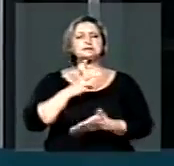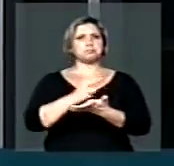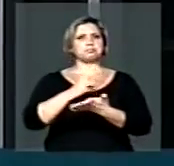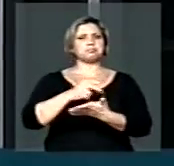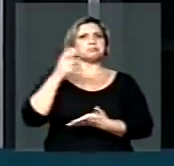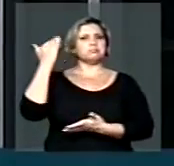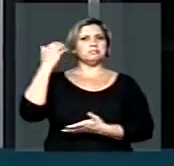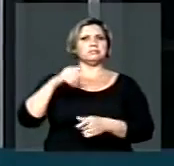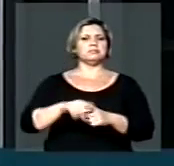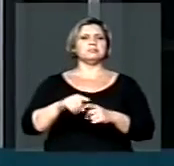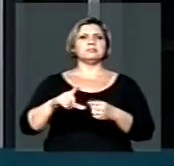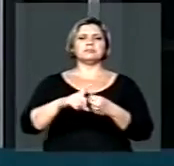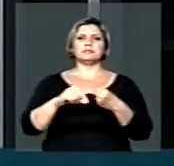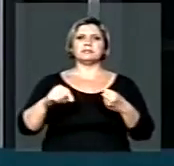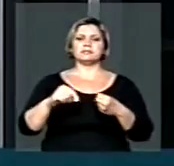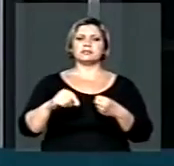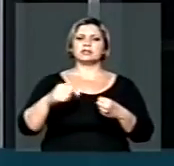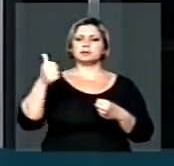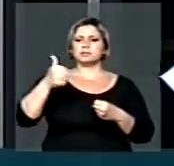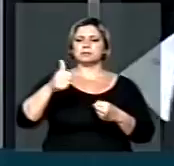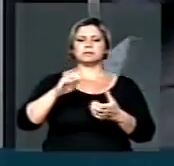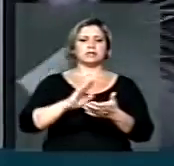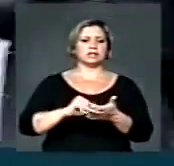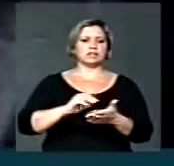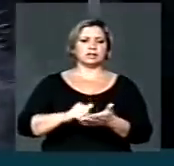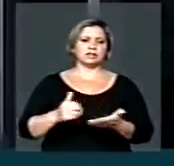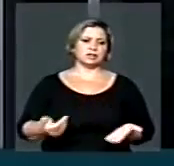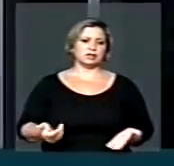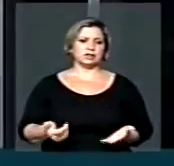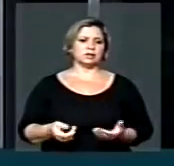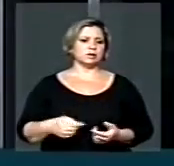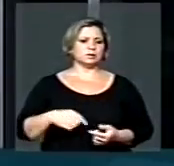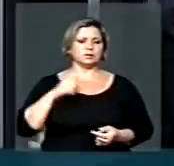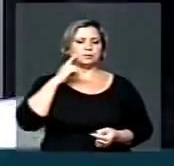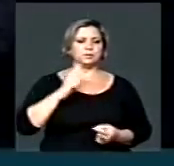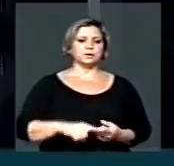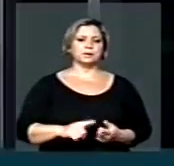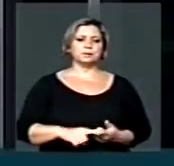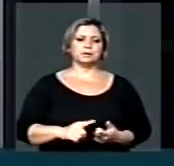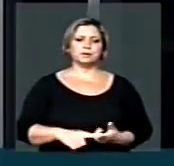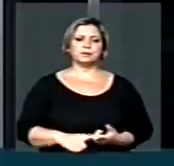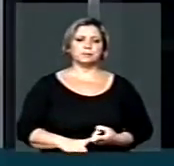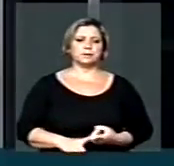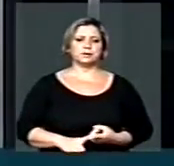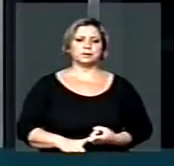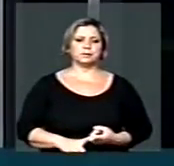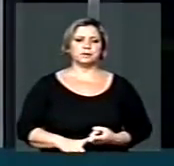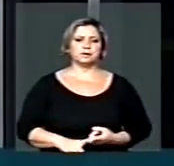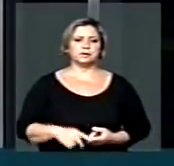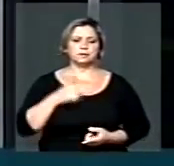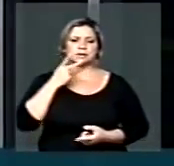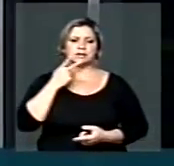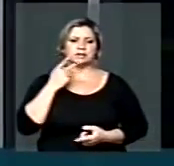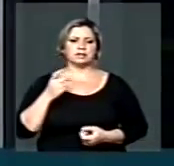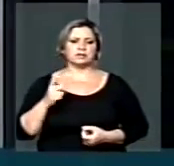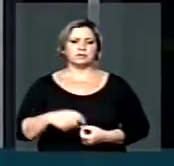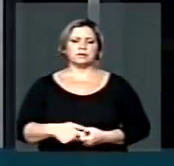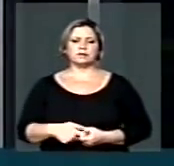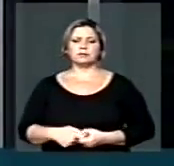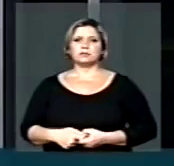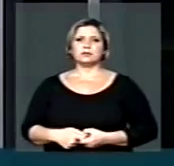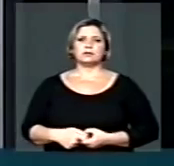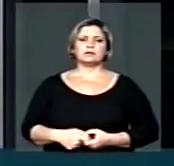com exceção do artigo 1º, que é o que está se discutindo neste momento. E este destaque é no sentido de resgatar